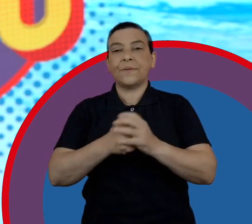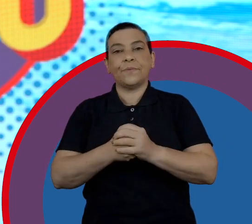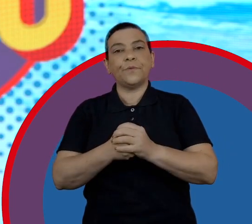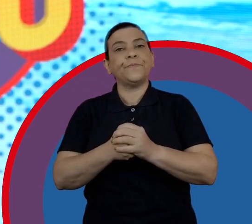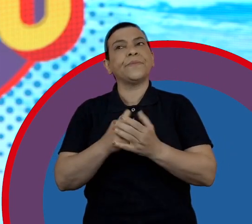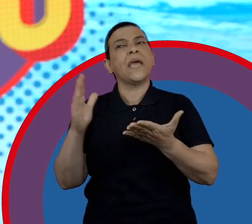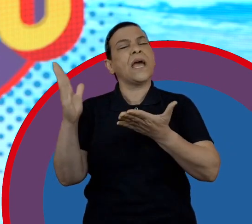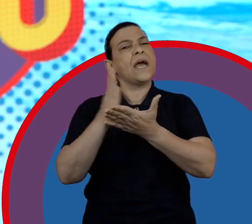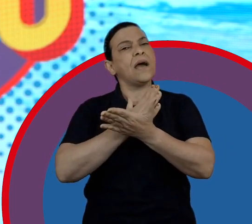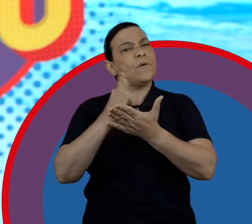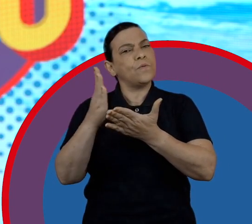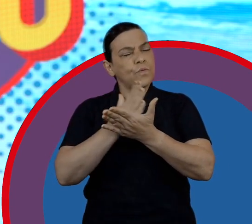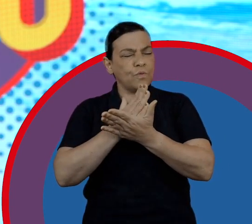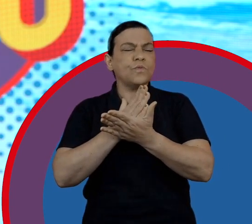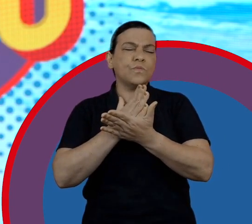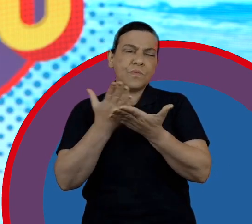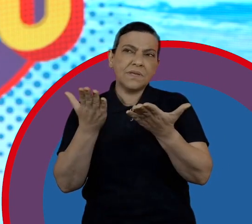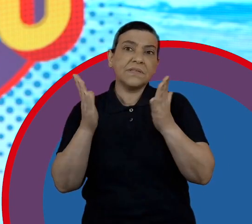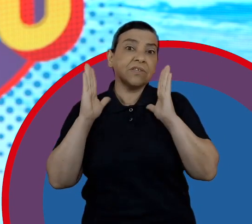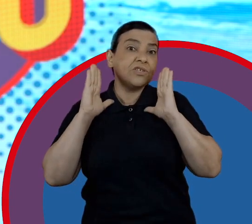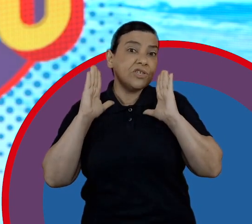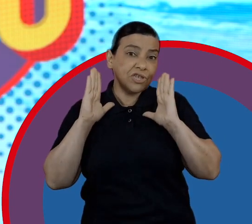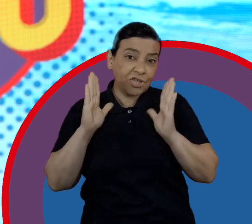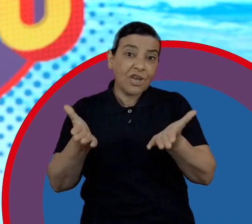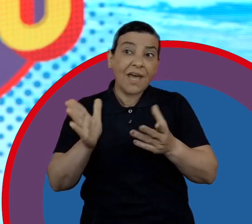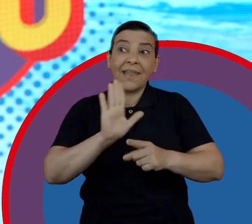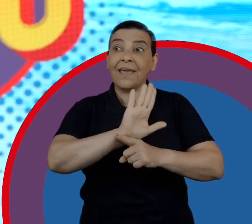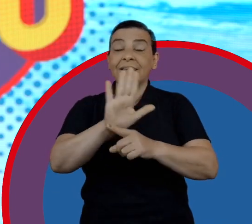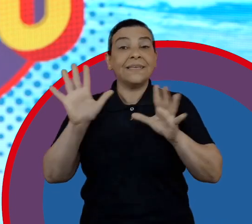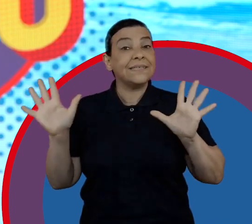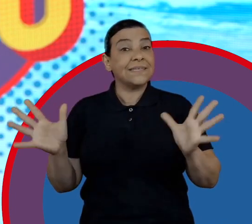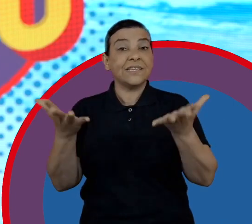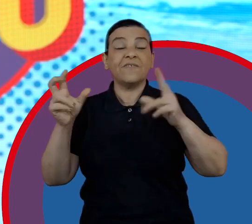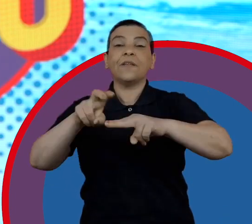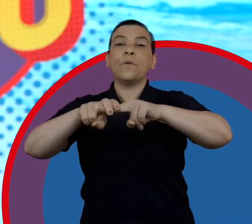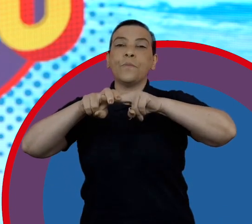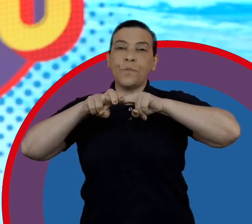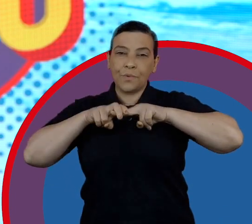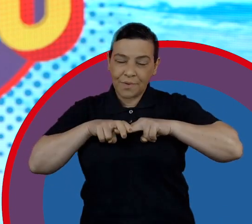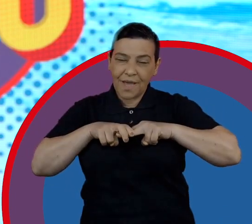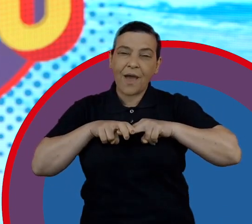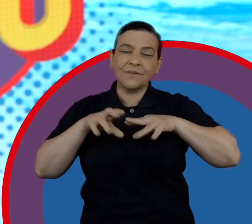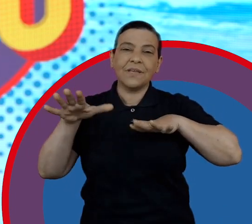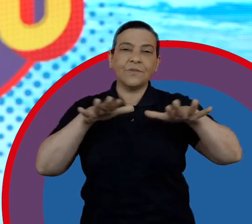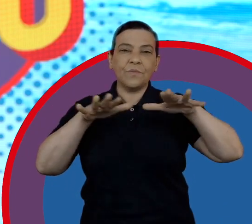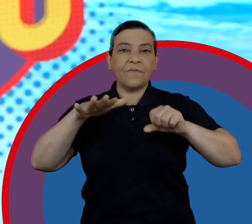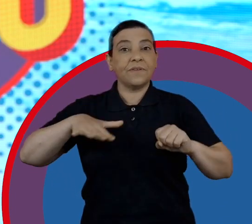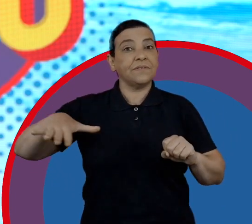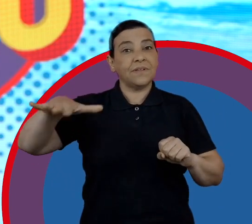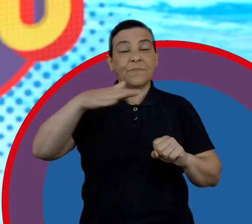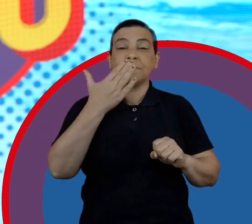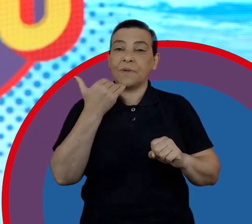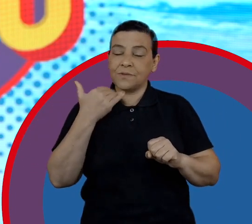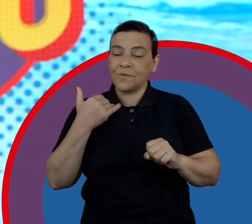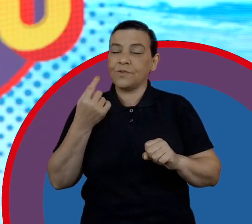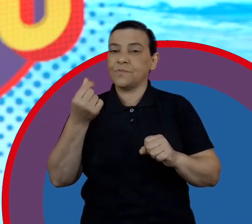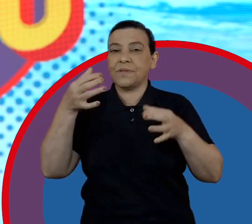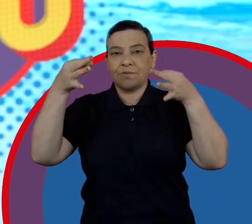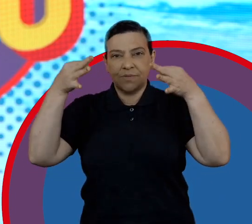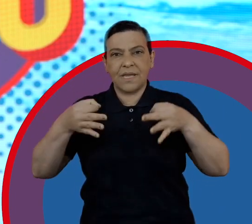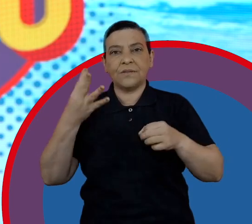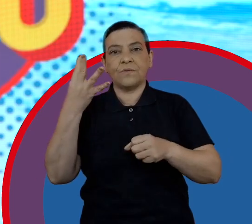algumas das iniciativas que nasceram com o programa Super Heróis Act for Food. Há quatro anos atrás, quando o programa foi